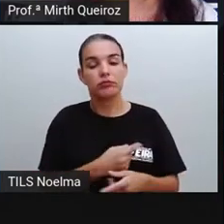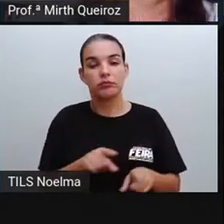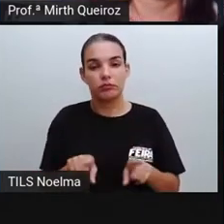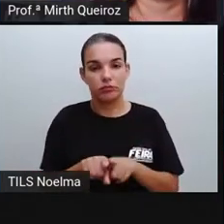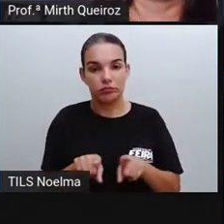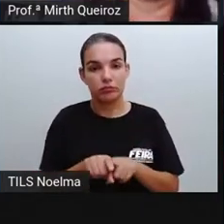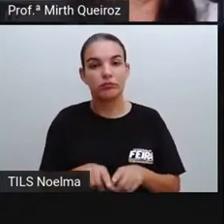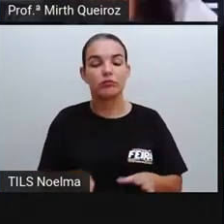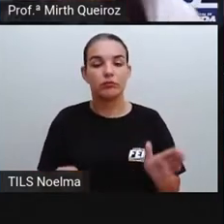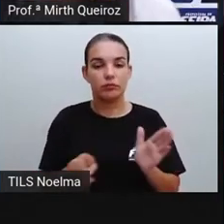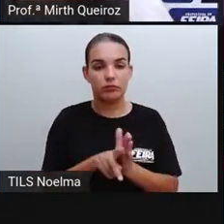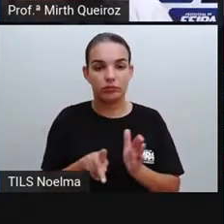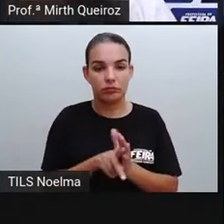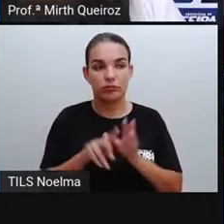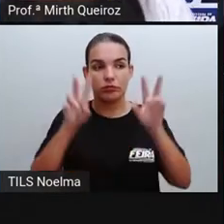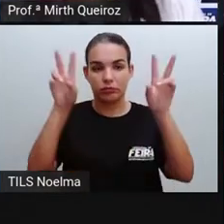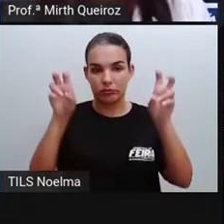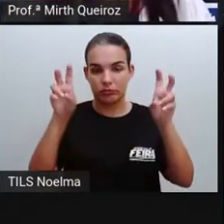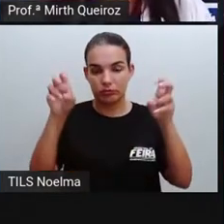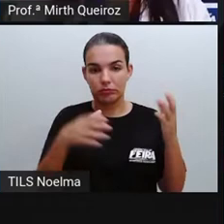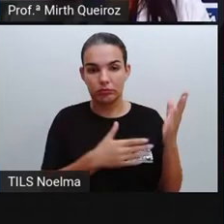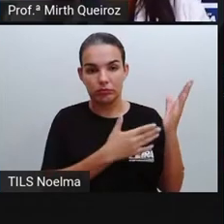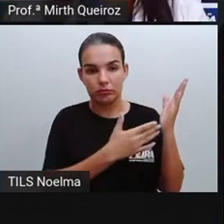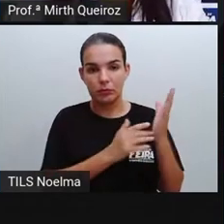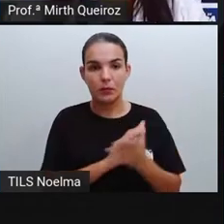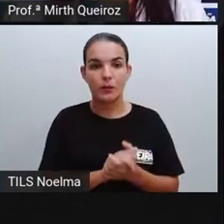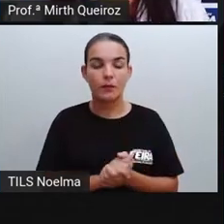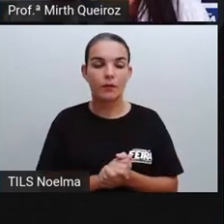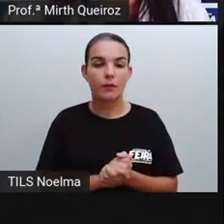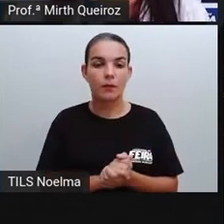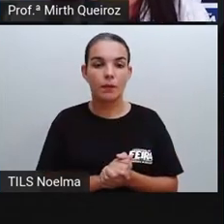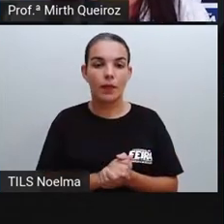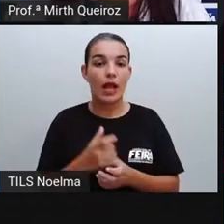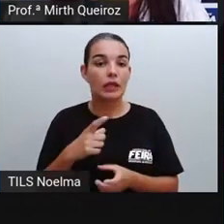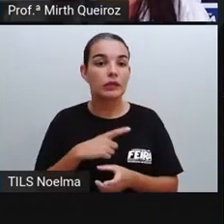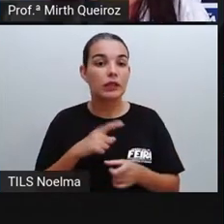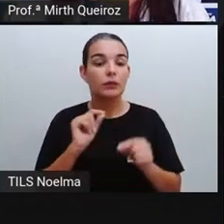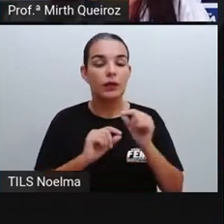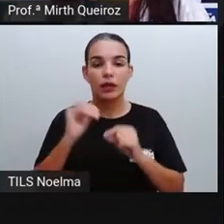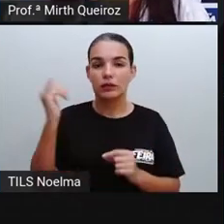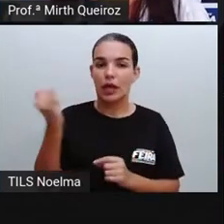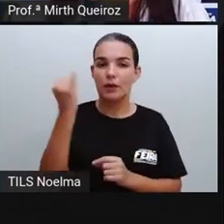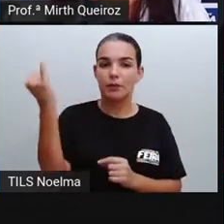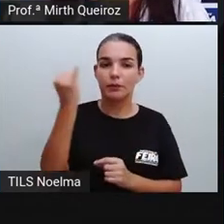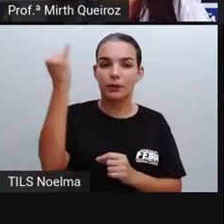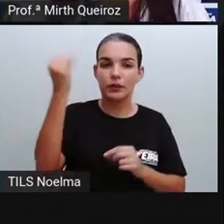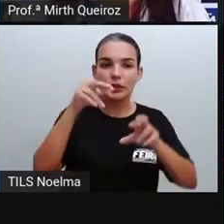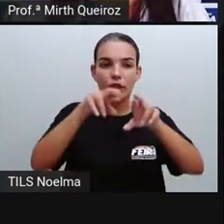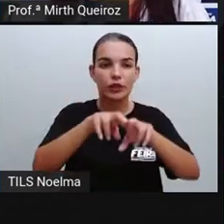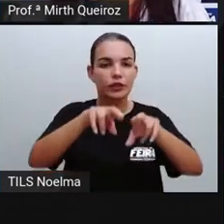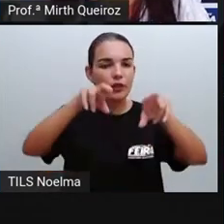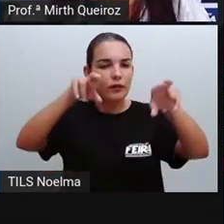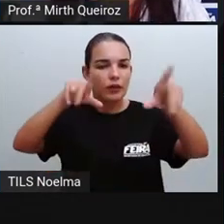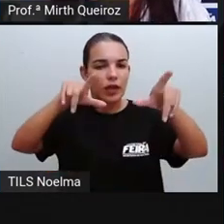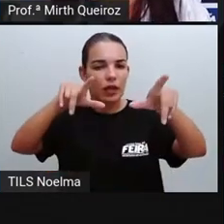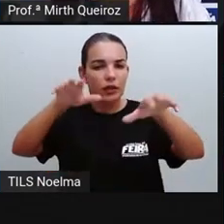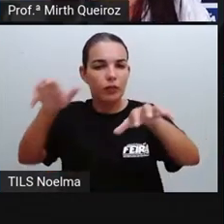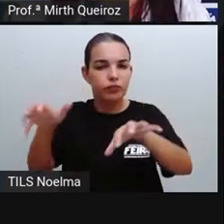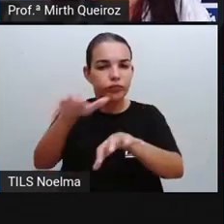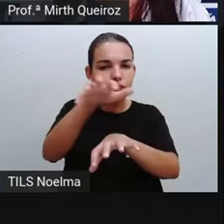de infográfico aqui do exemplo, né? Então, nós temos aí a importância da diversidade e inclusão.